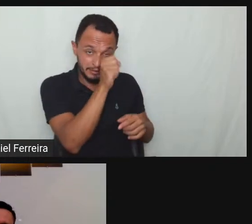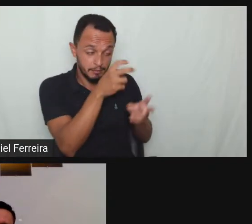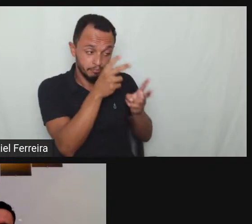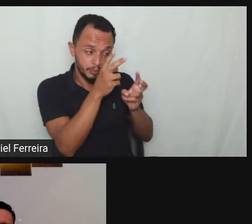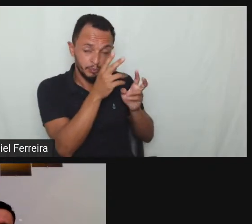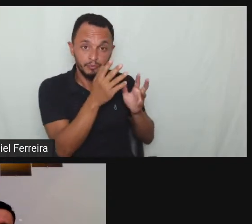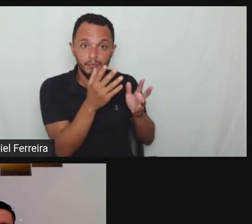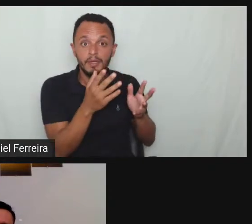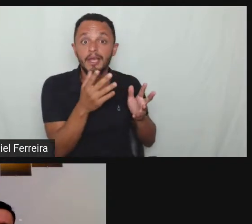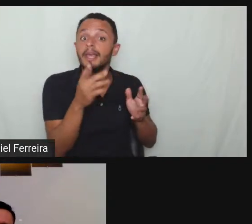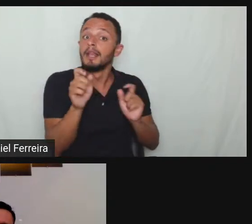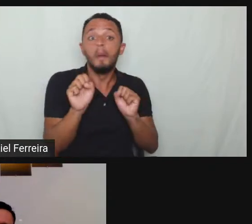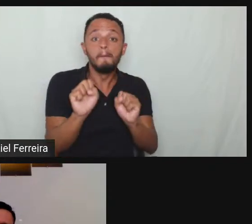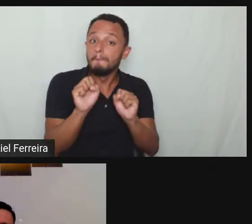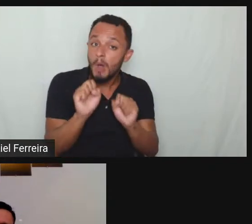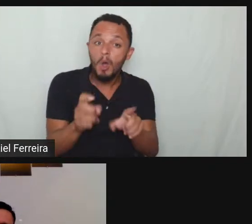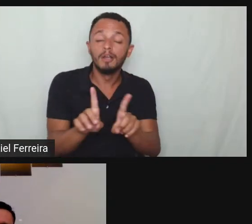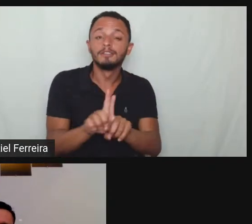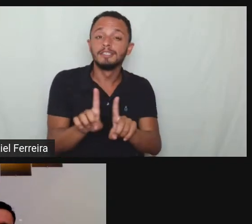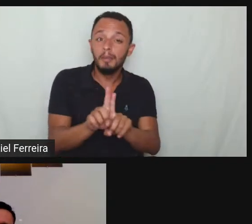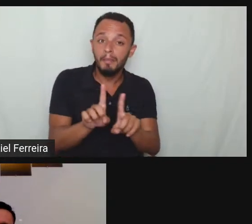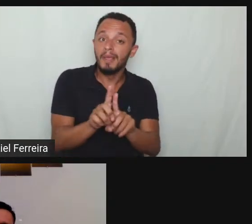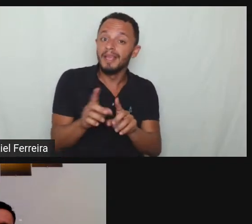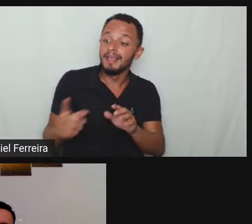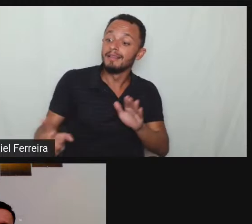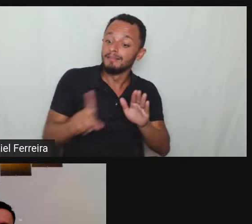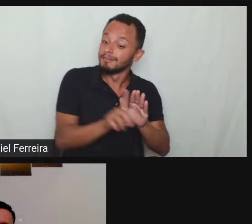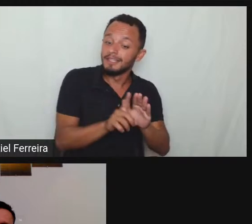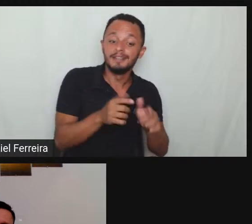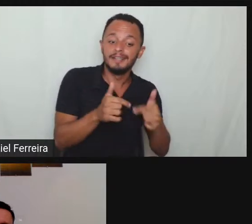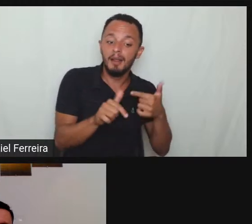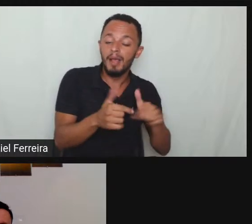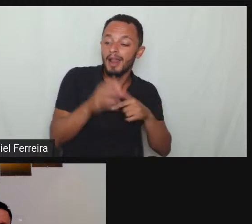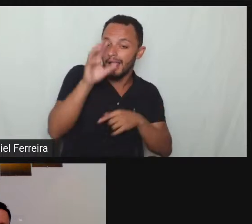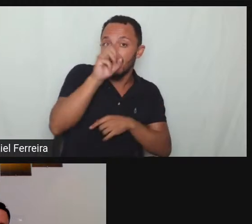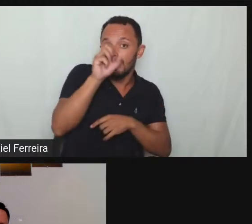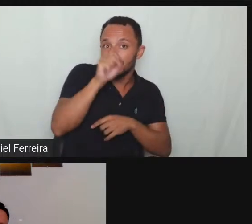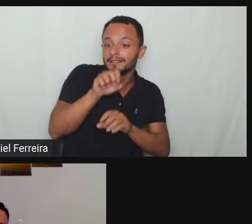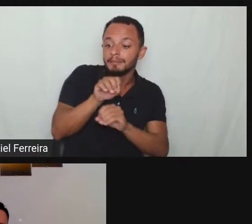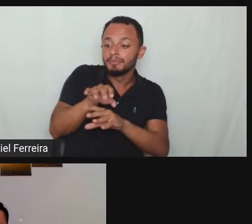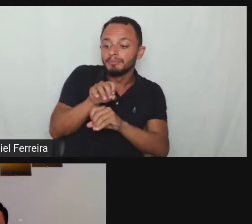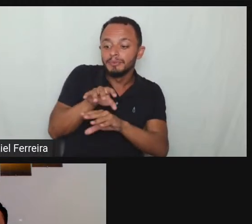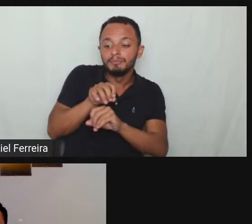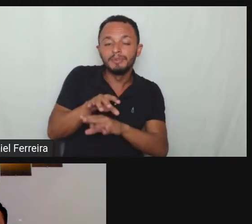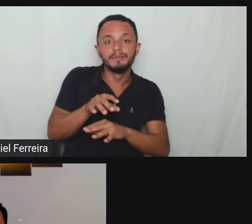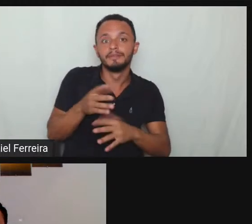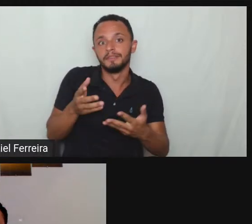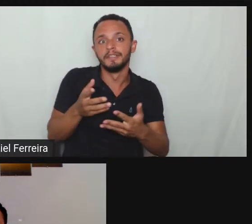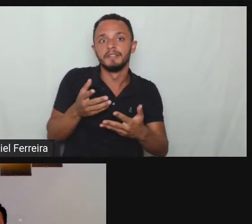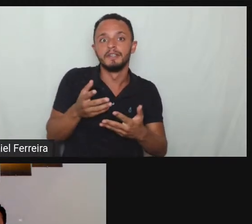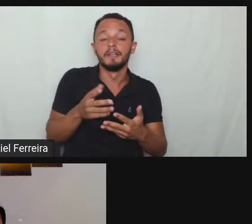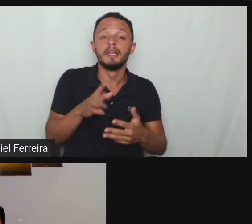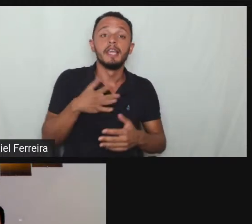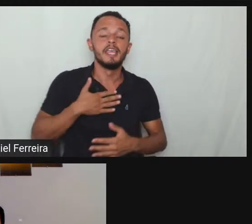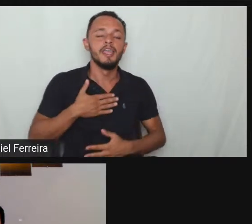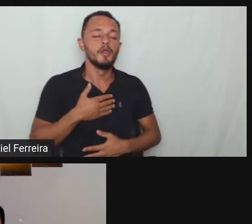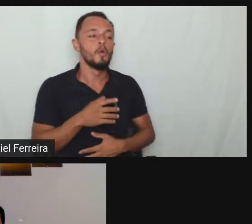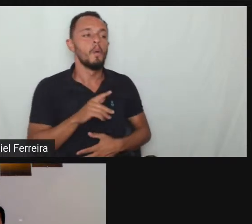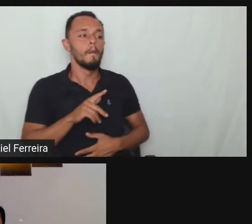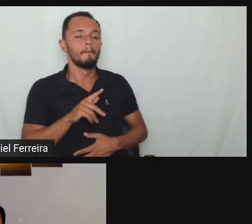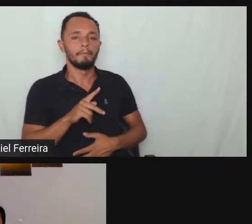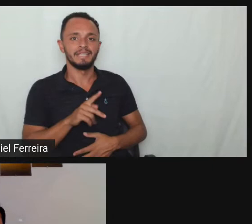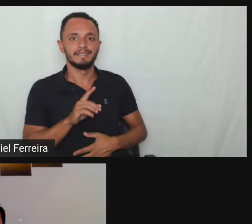pode sim não tem esse limite de idade a tiago mas eu recebo o bpc eu recebo um benefício de